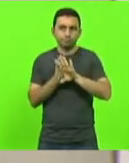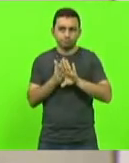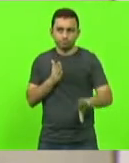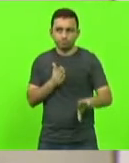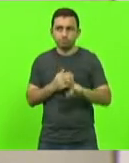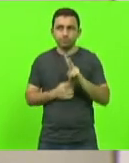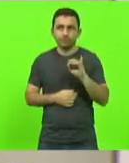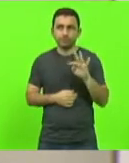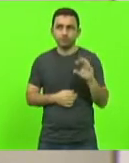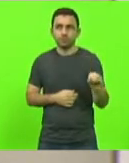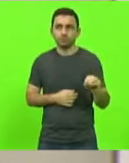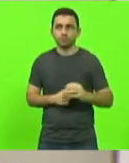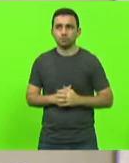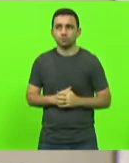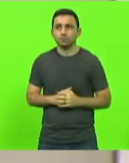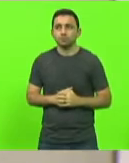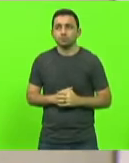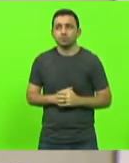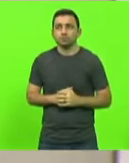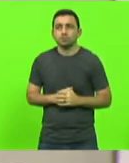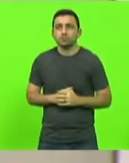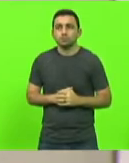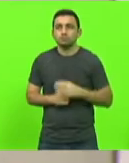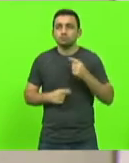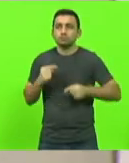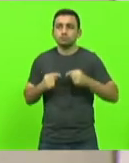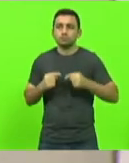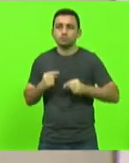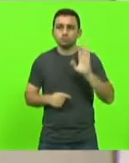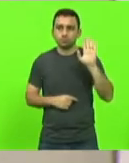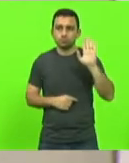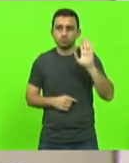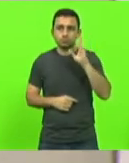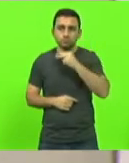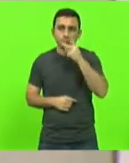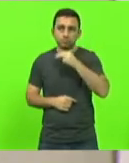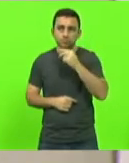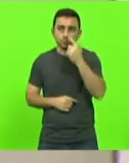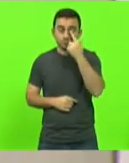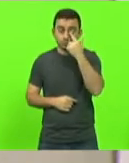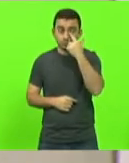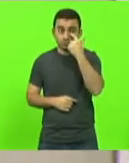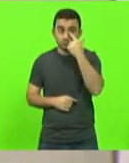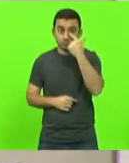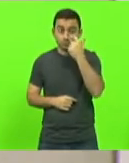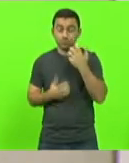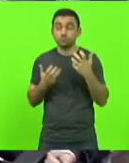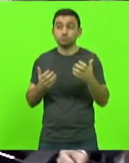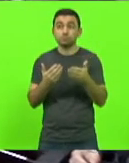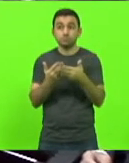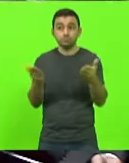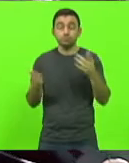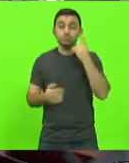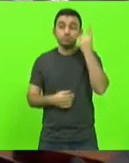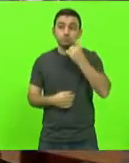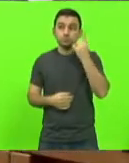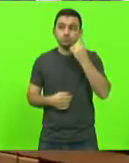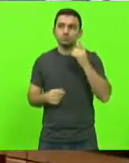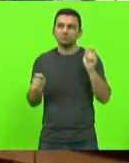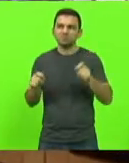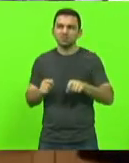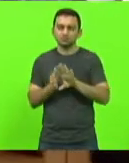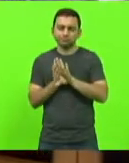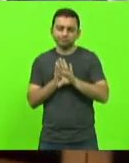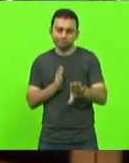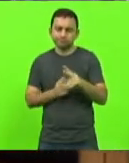discussão. Para discutir com a palavra o deputado Kennedy Nunes. Eu só queria pedir aos nobres deputados para que a gente pudesse rejeitar esse